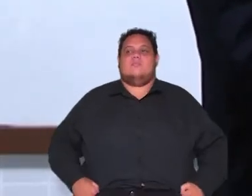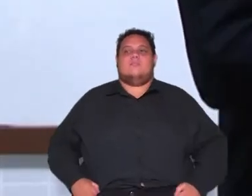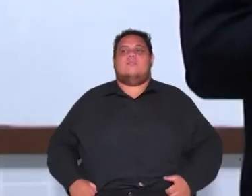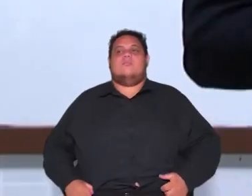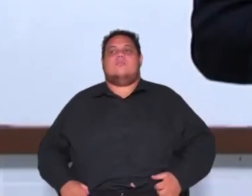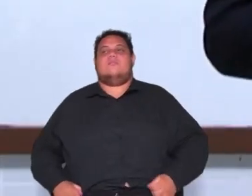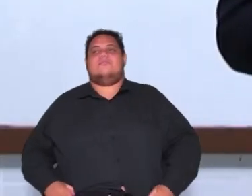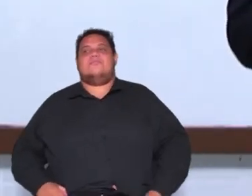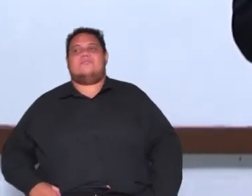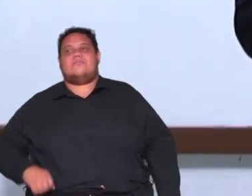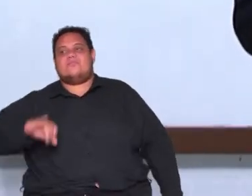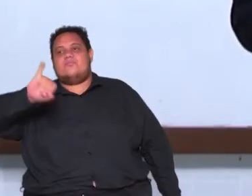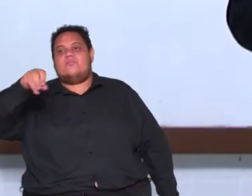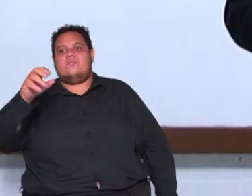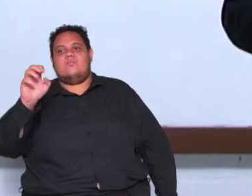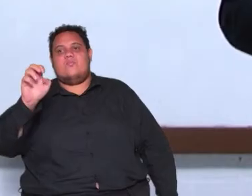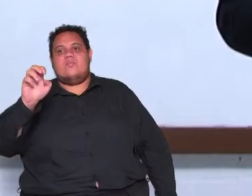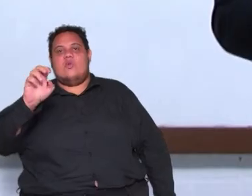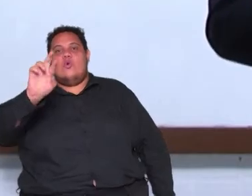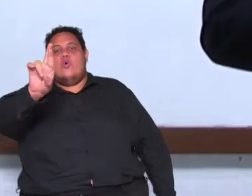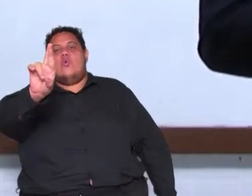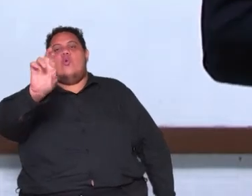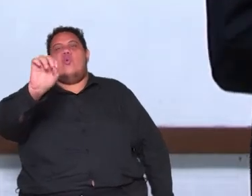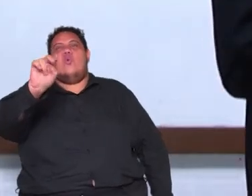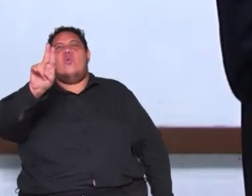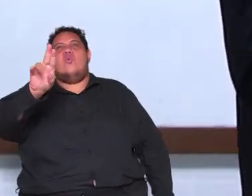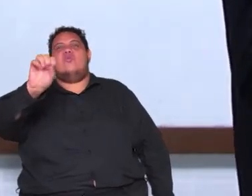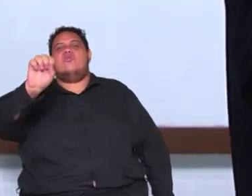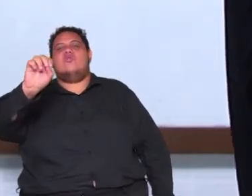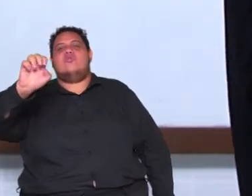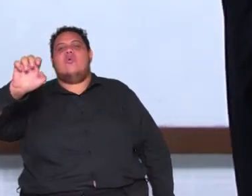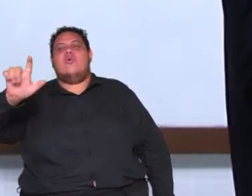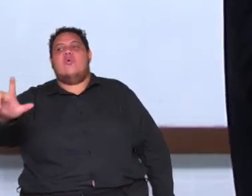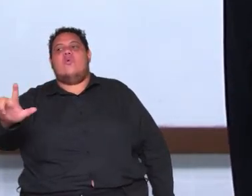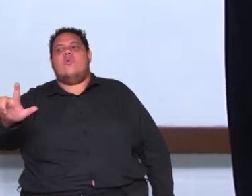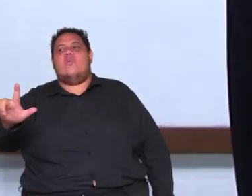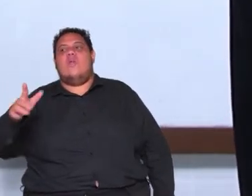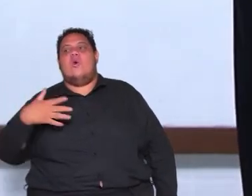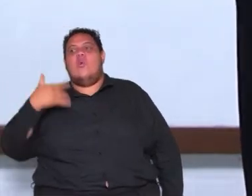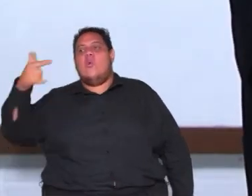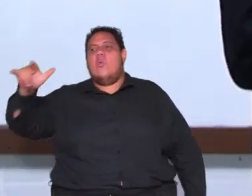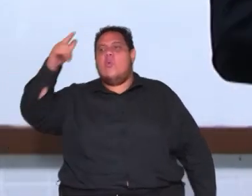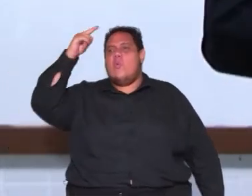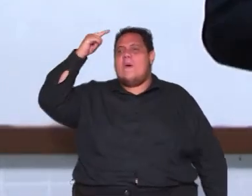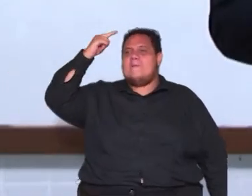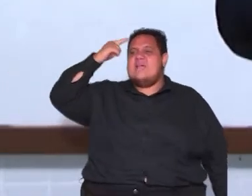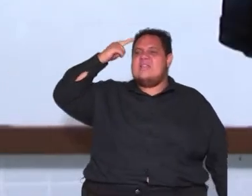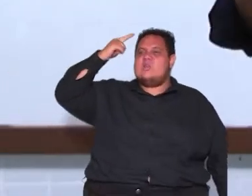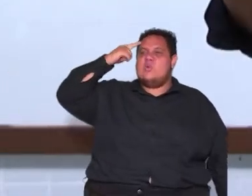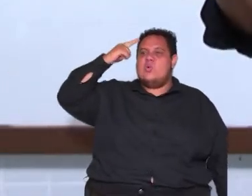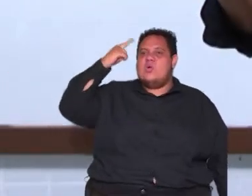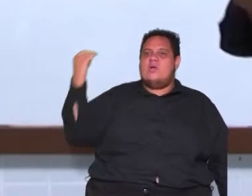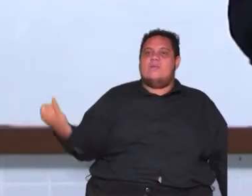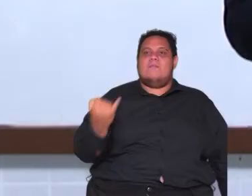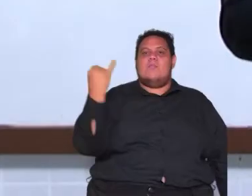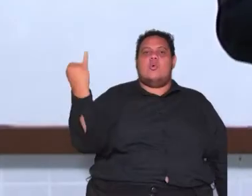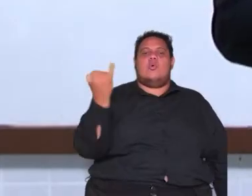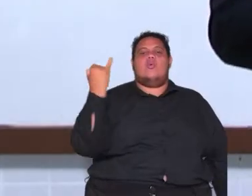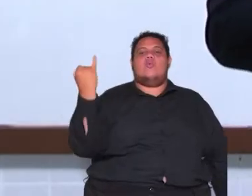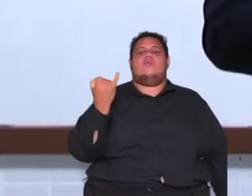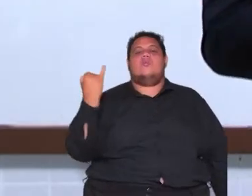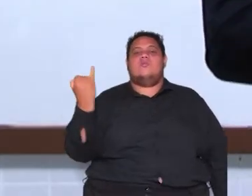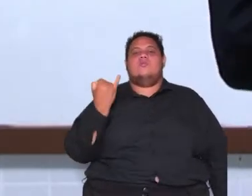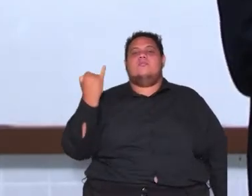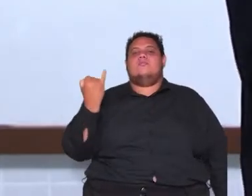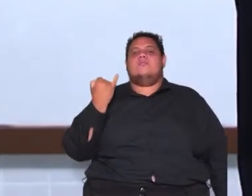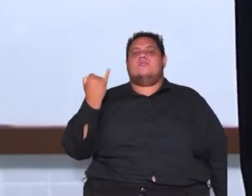Jean Jacques Rousseau outro pensador importantíssimo talvez o mais influente pensador do